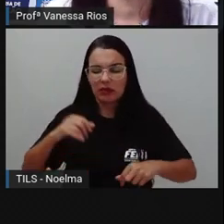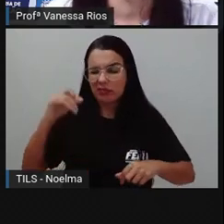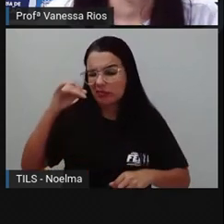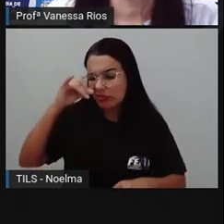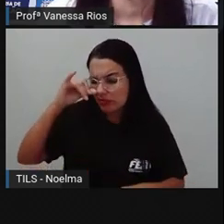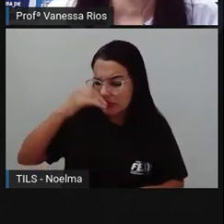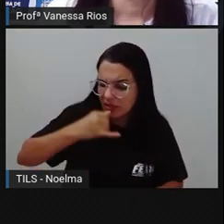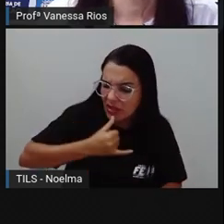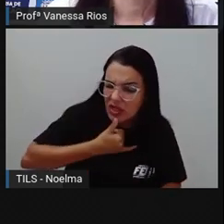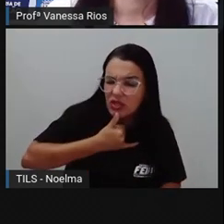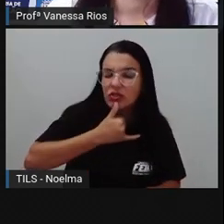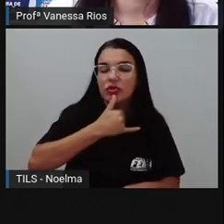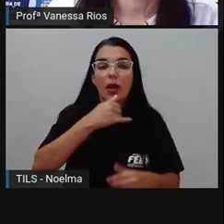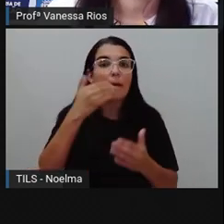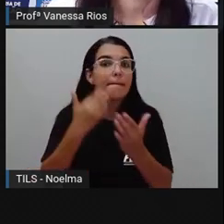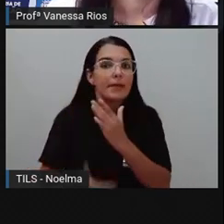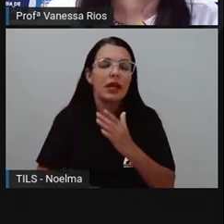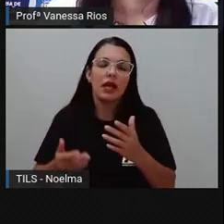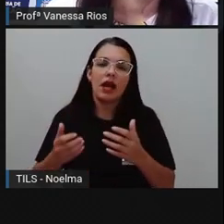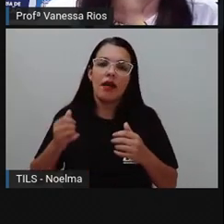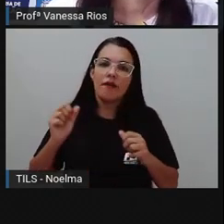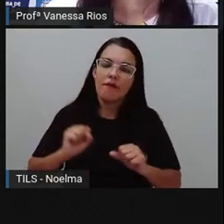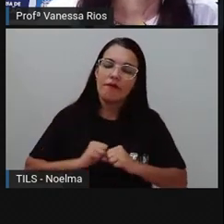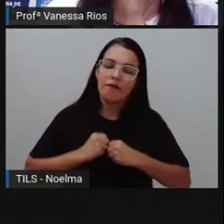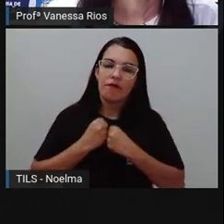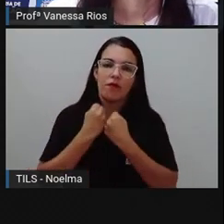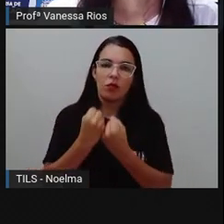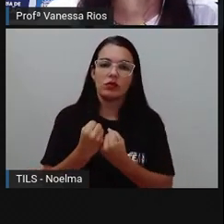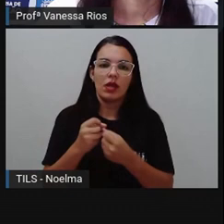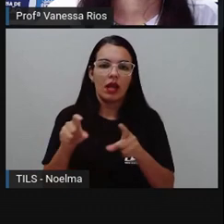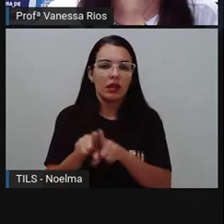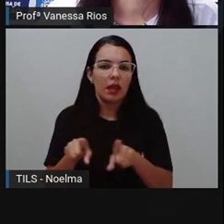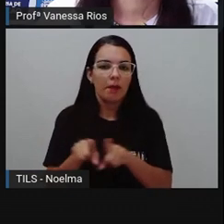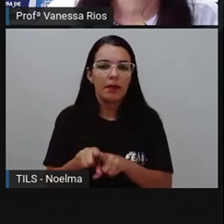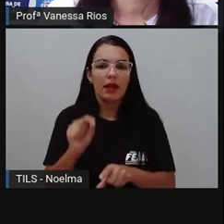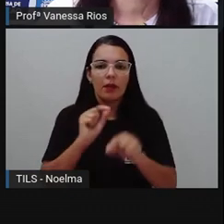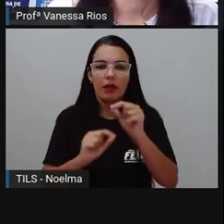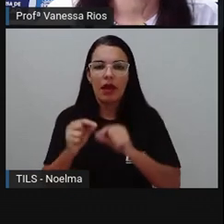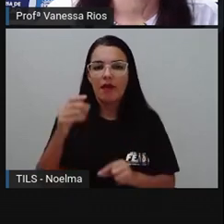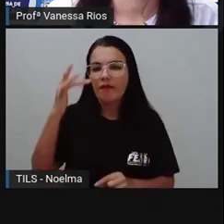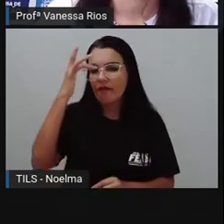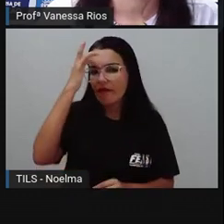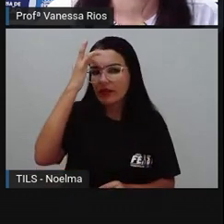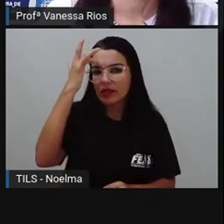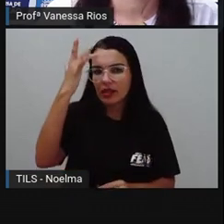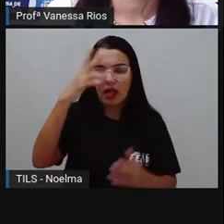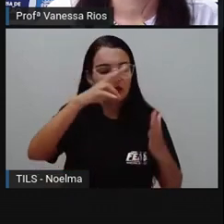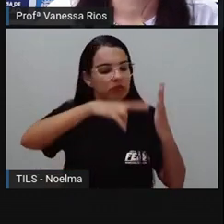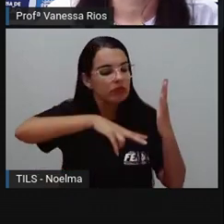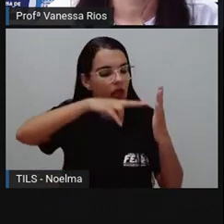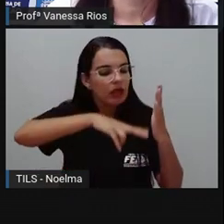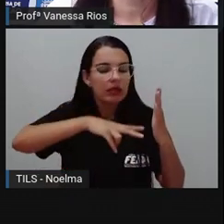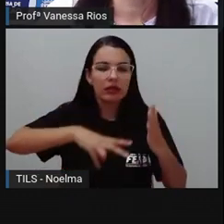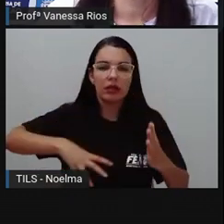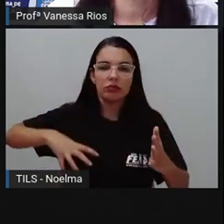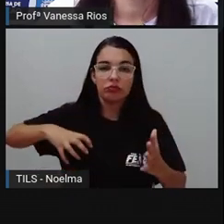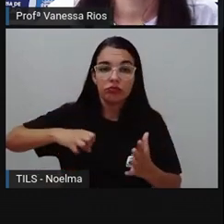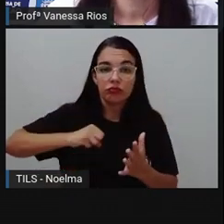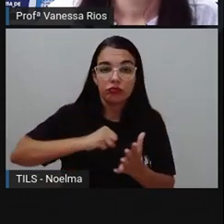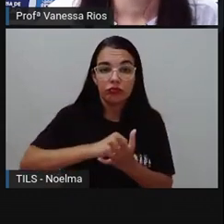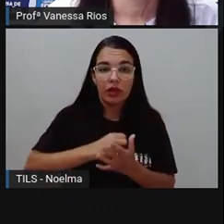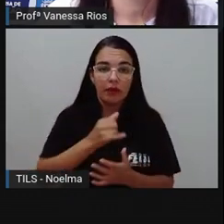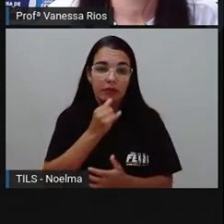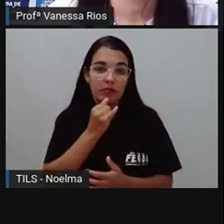desnecessários, percam sua força. E o mesmo vale para as facilidades narrativas adotadas, como, por